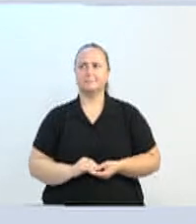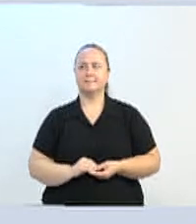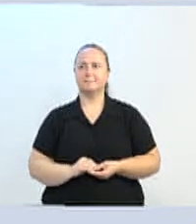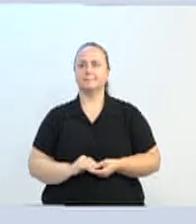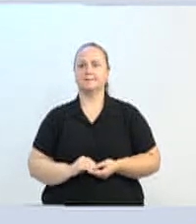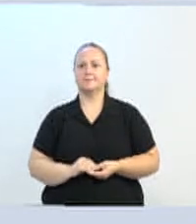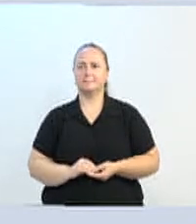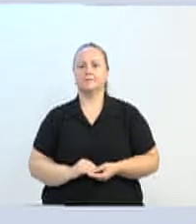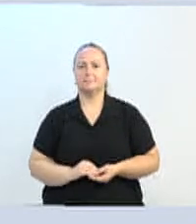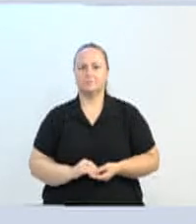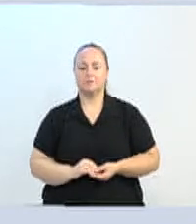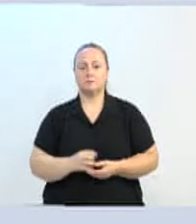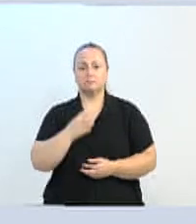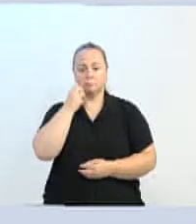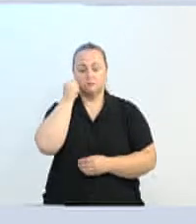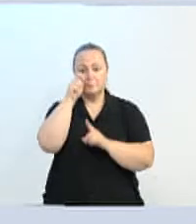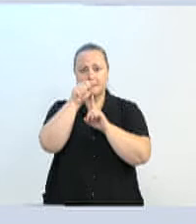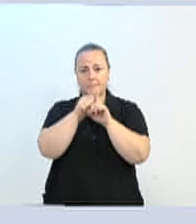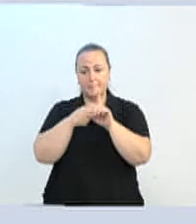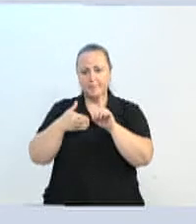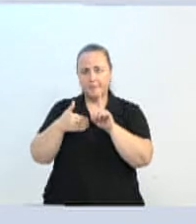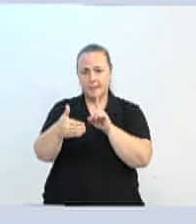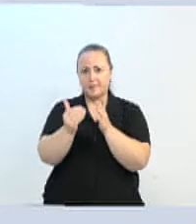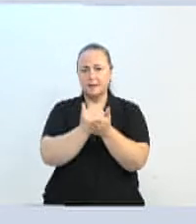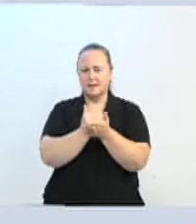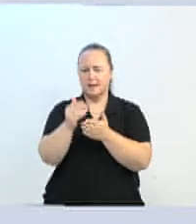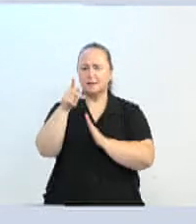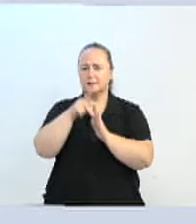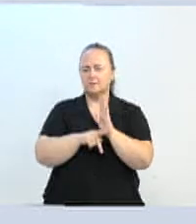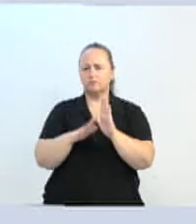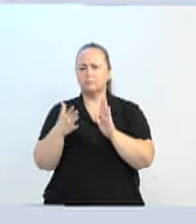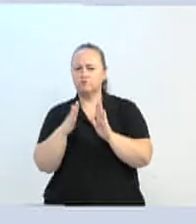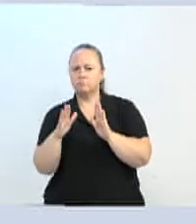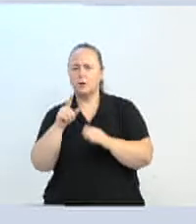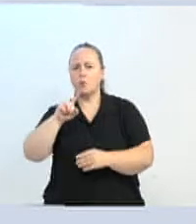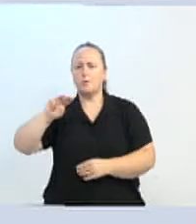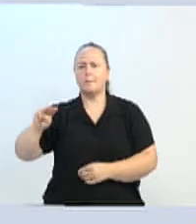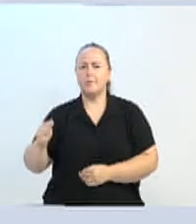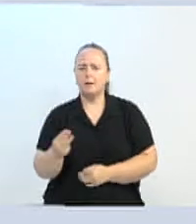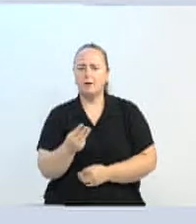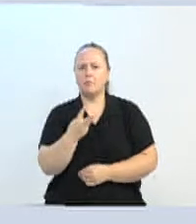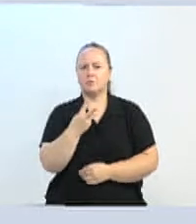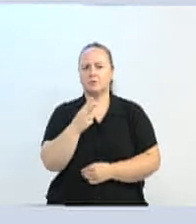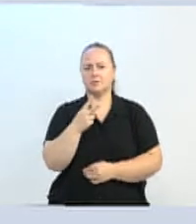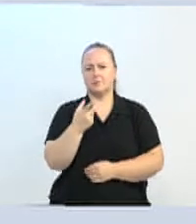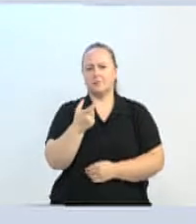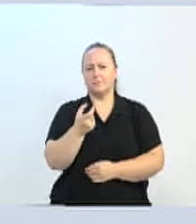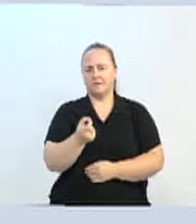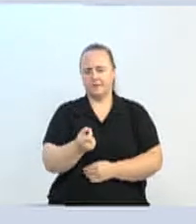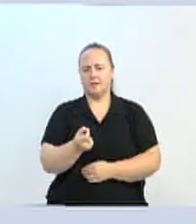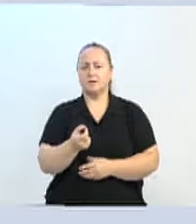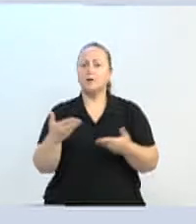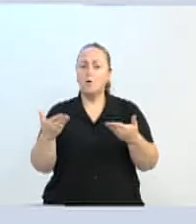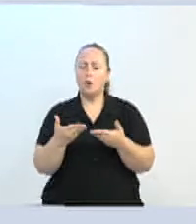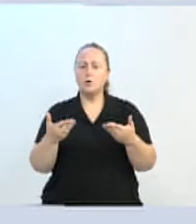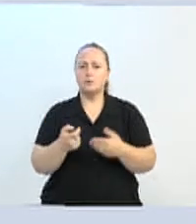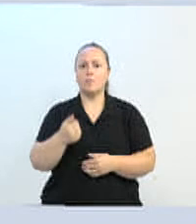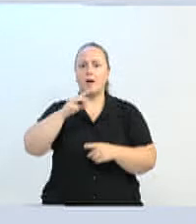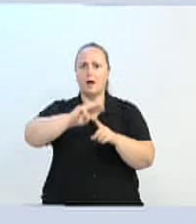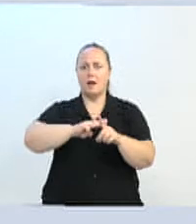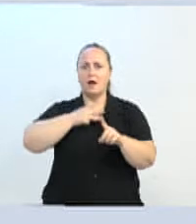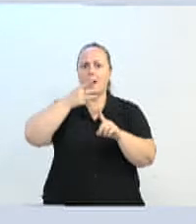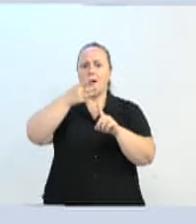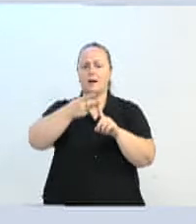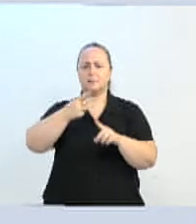faturamento mensal, que nós temos no início do nosso projeto, girava em torno de 1 milhão e 320, e hoje isso quase triplicou, e estamos com